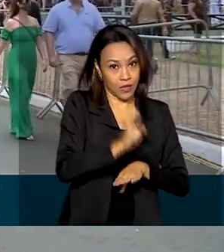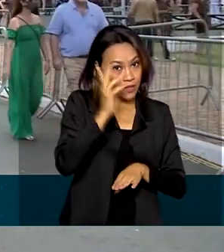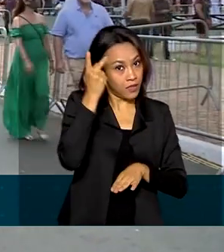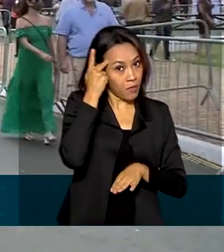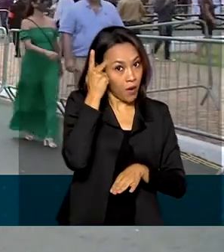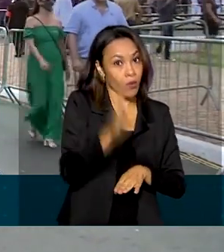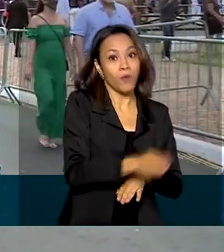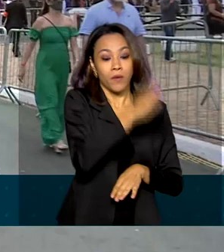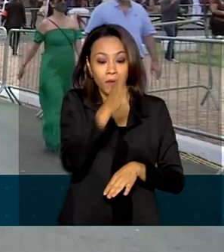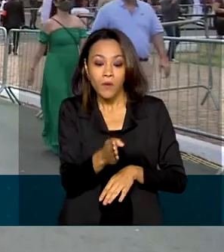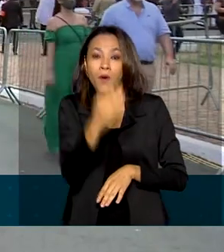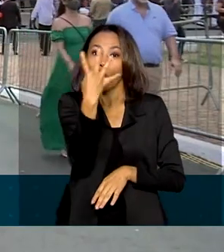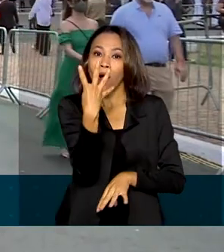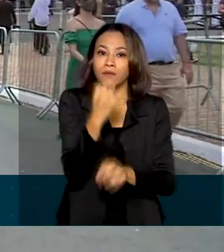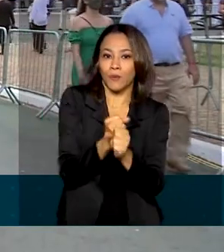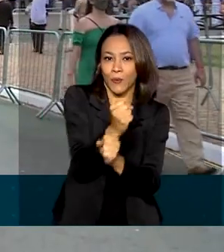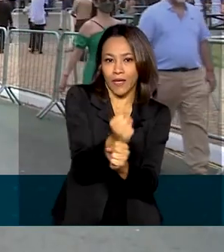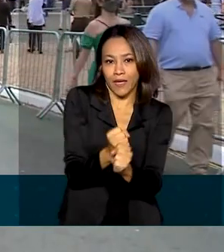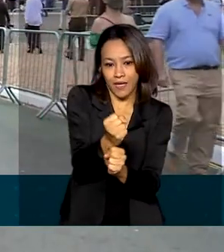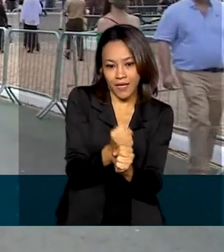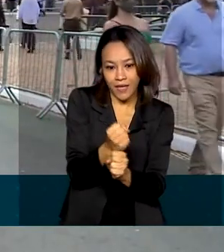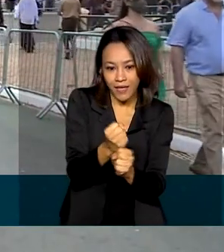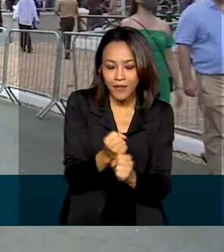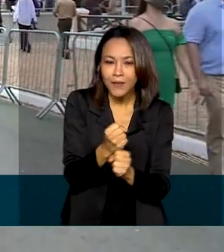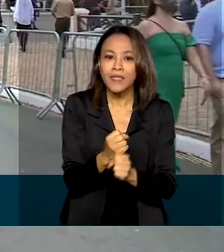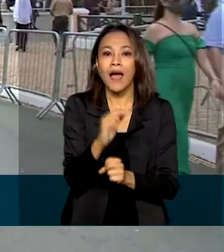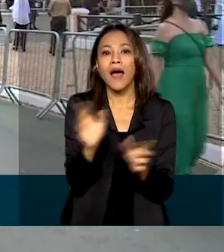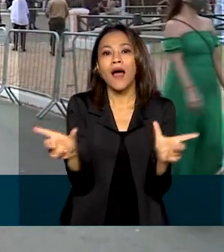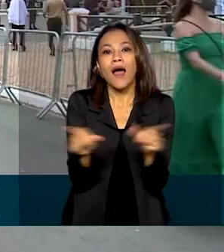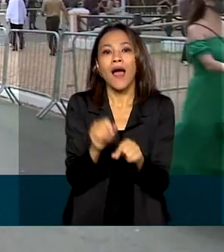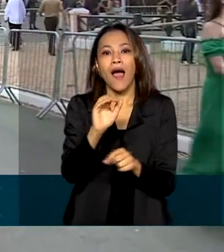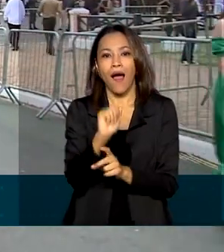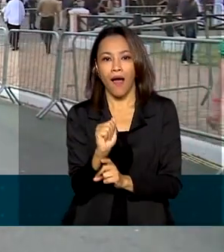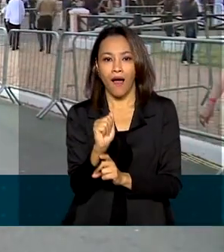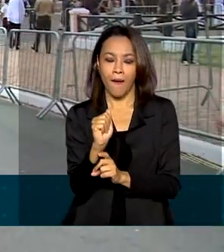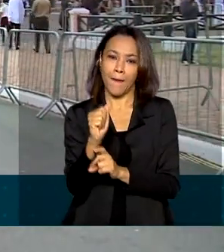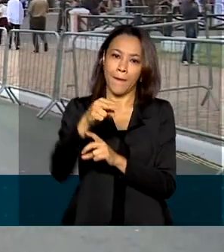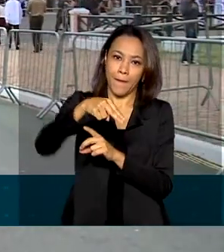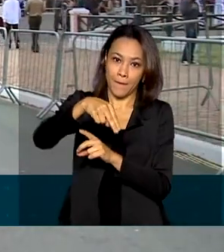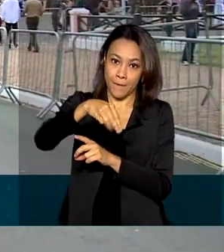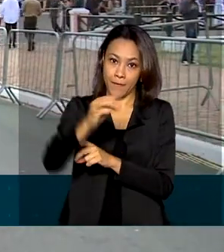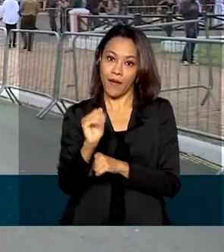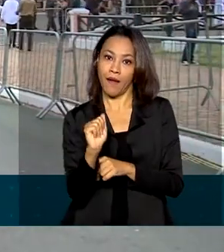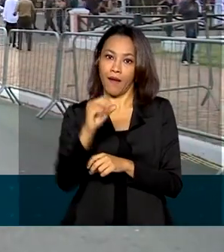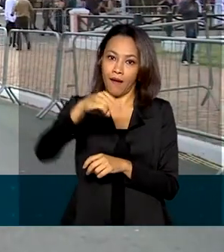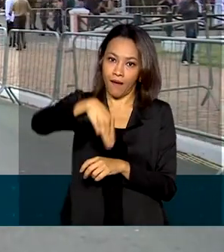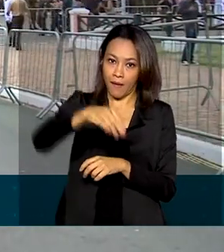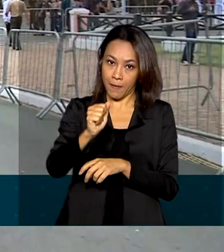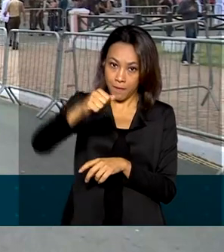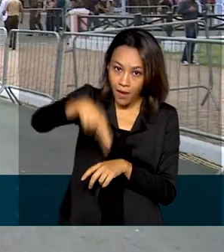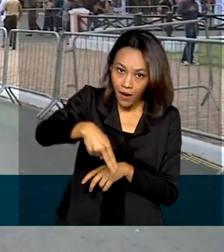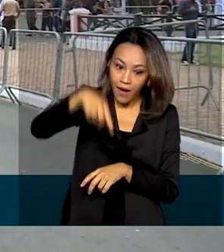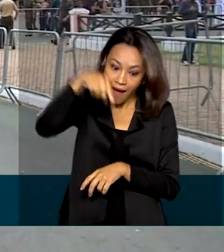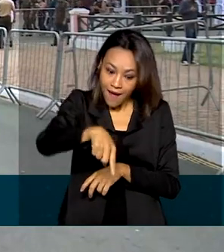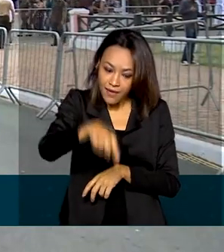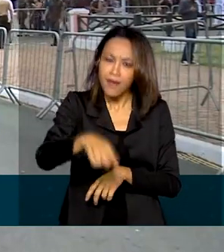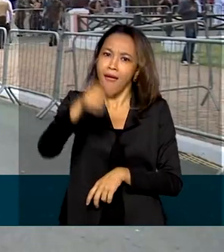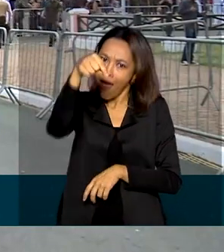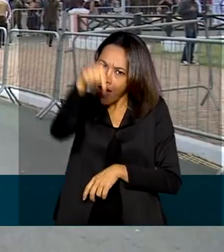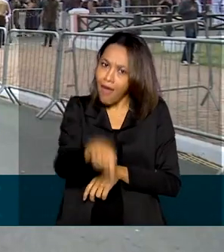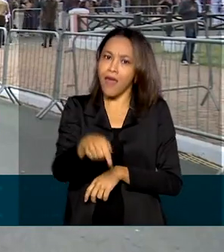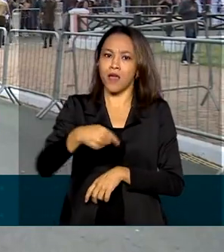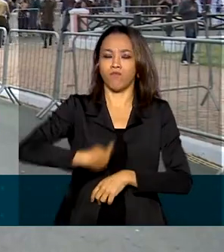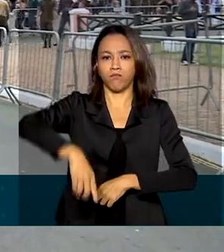mais quatro anos na Academia Militar das Agulhas Negras, em Resende, no Rio de Janeiro. É neste momento que são declarados